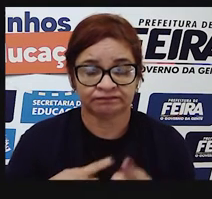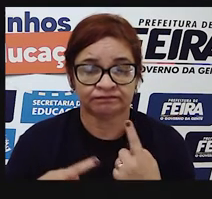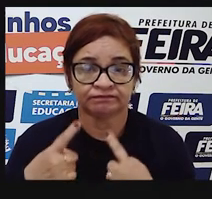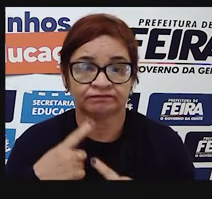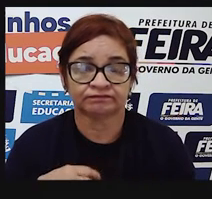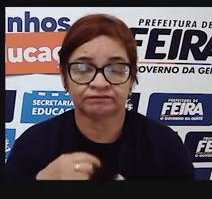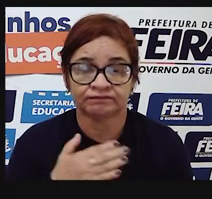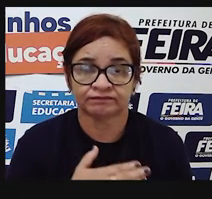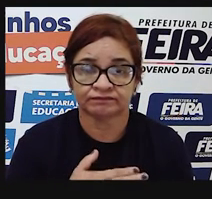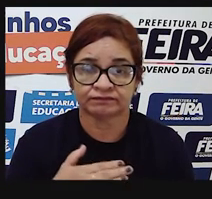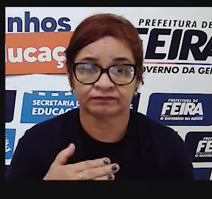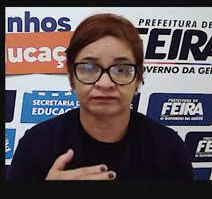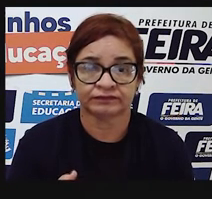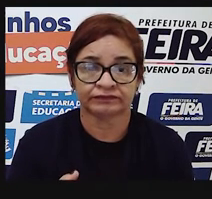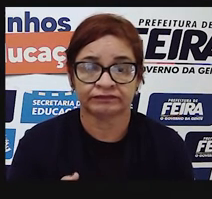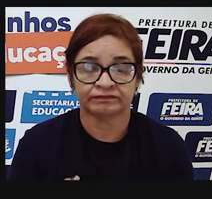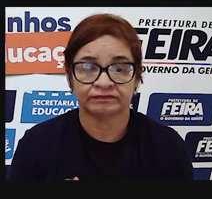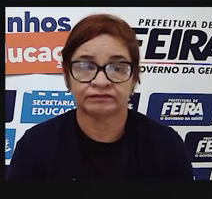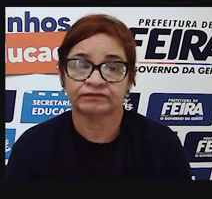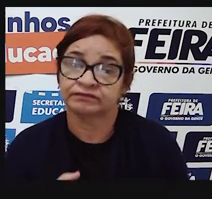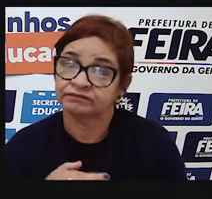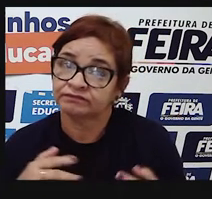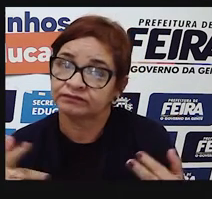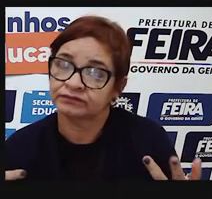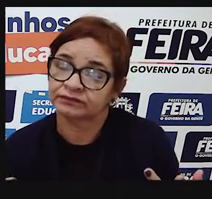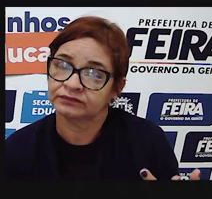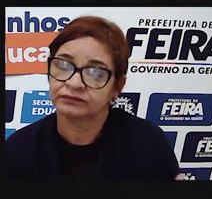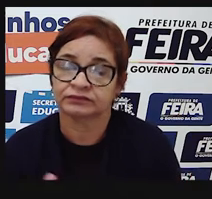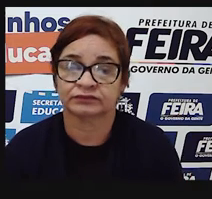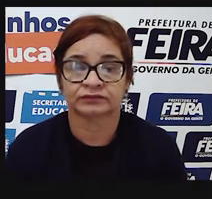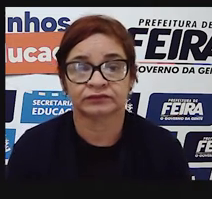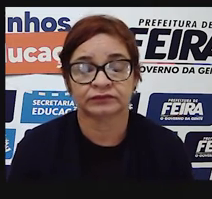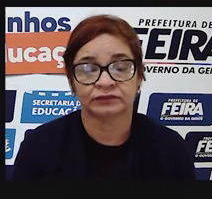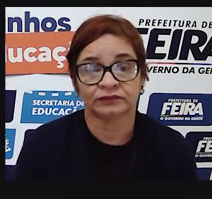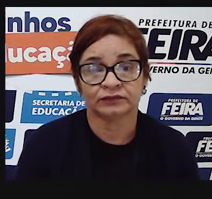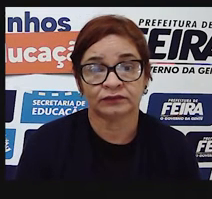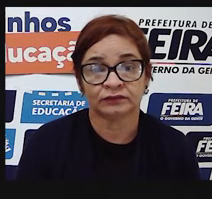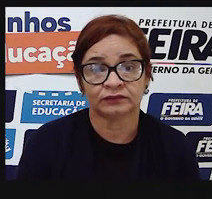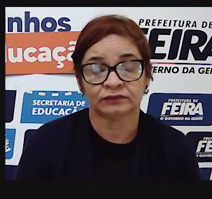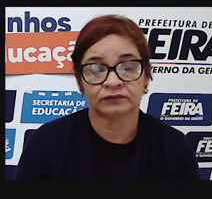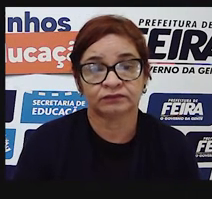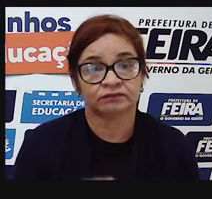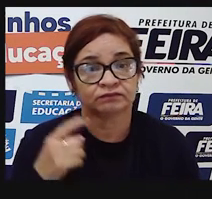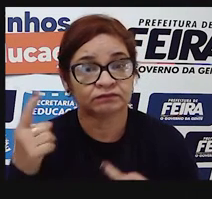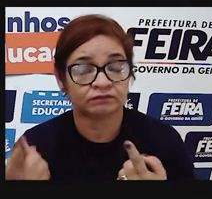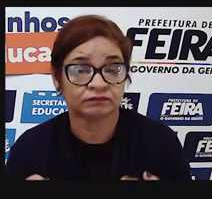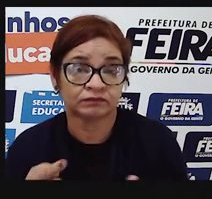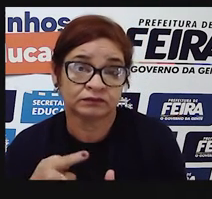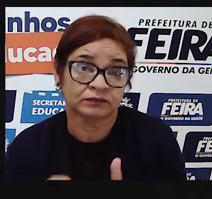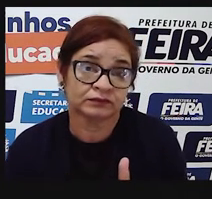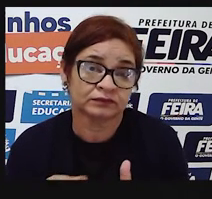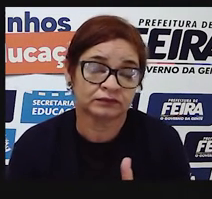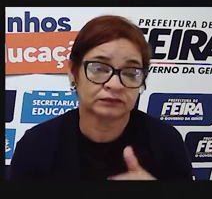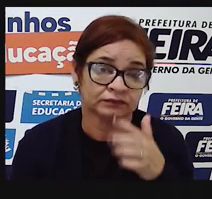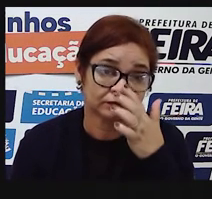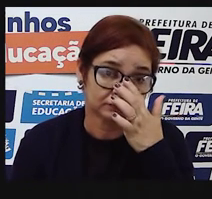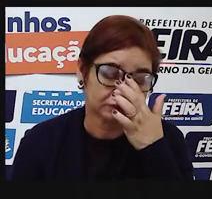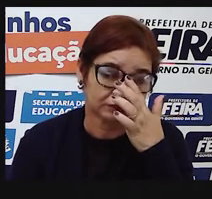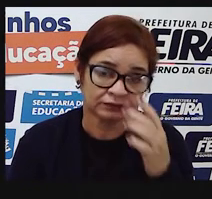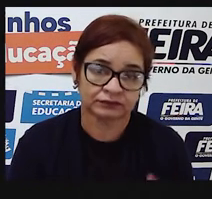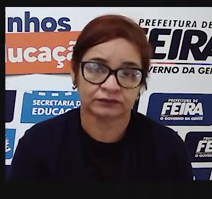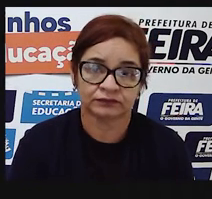começa a desejar coisas, a enfrentar determinadas situações na vida. Então, o ponto de